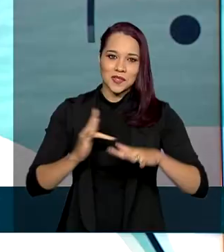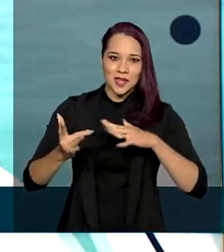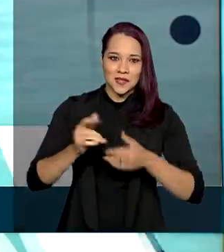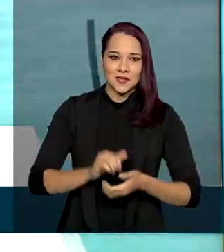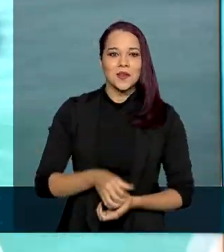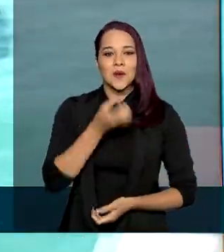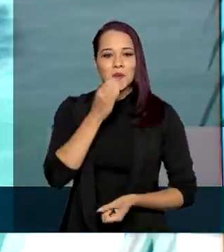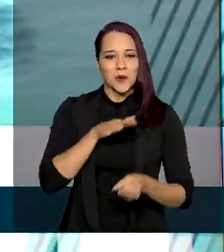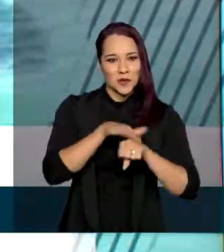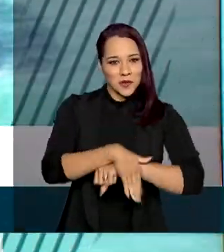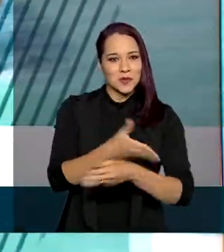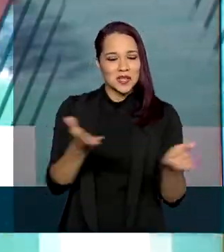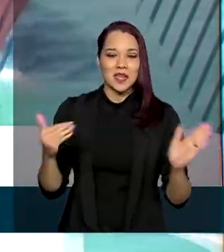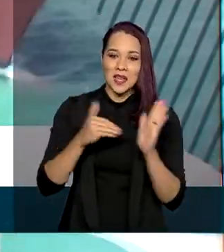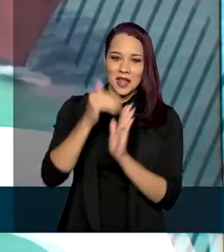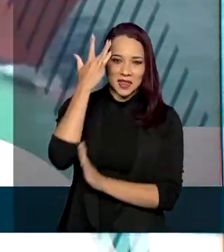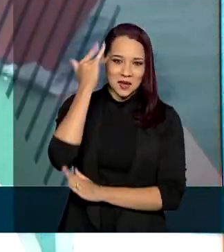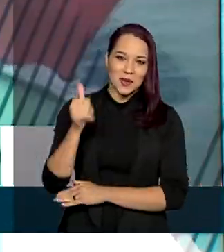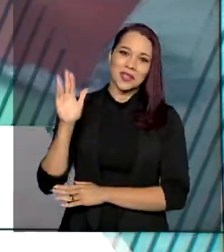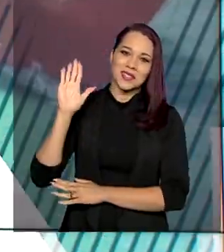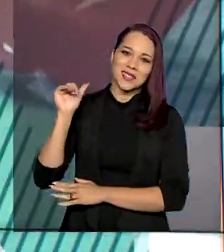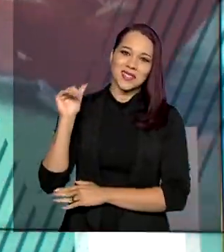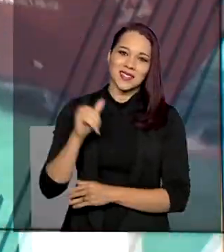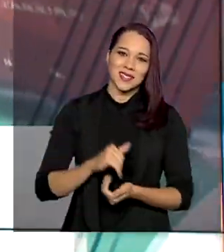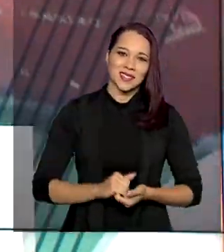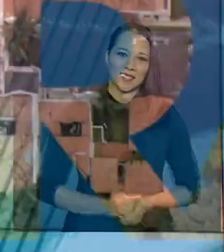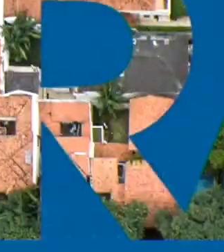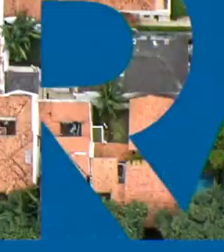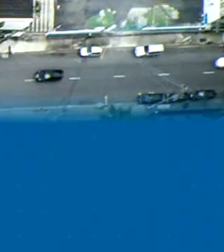redes sociais. Uma boa noite para você e até amanhã.